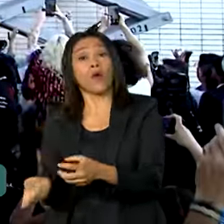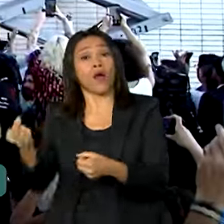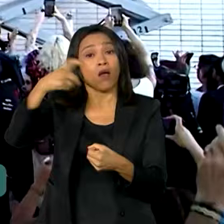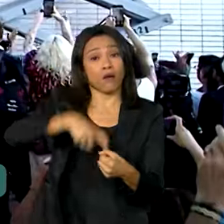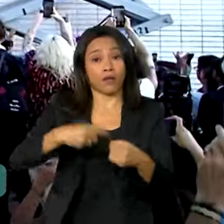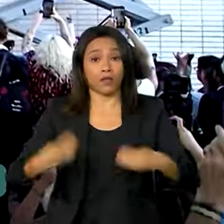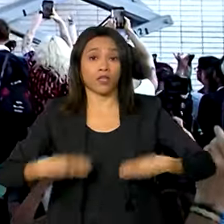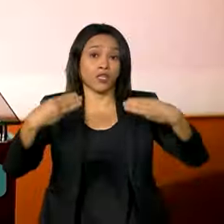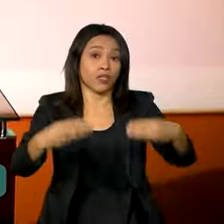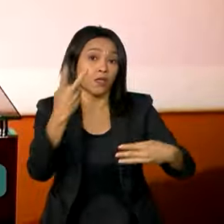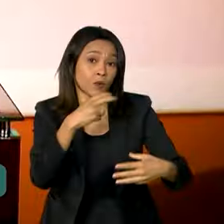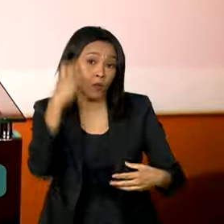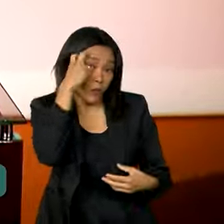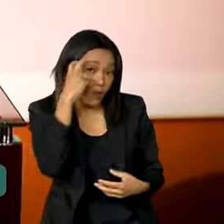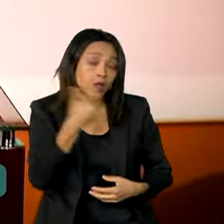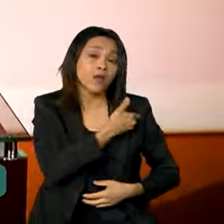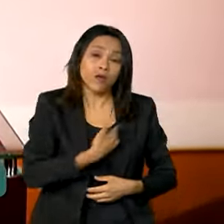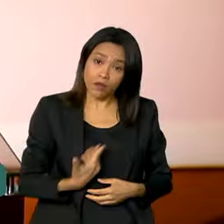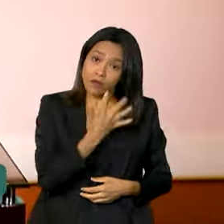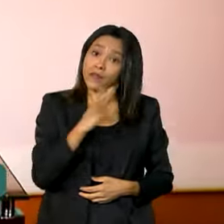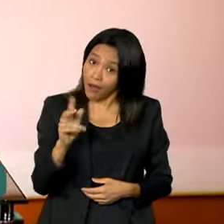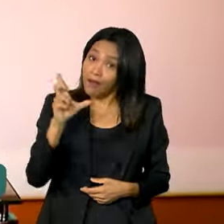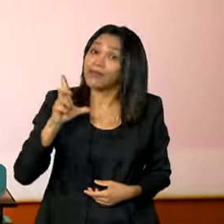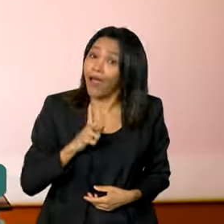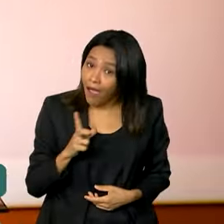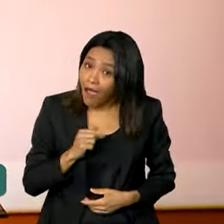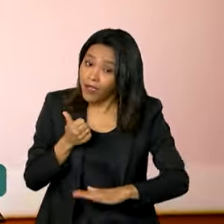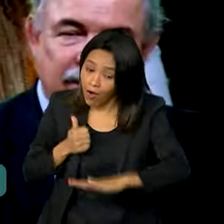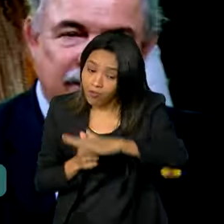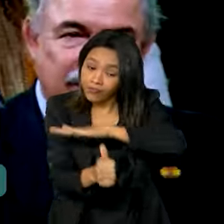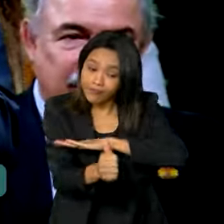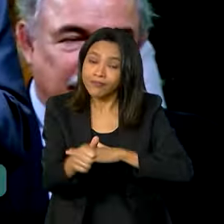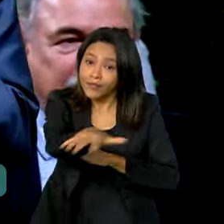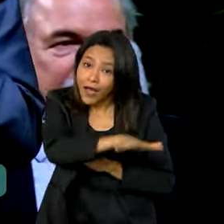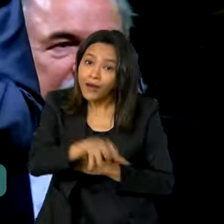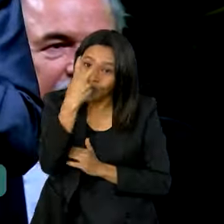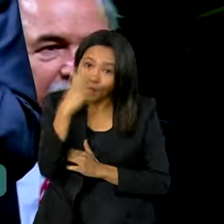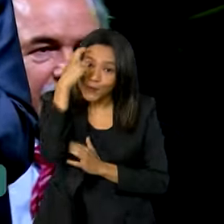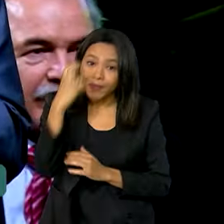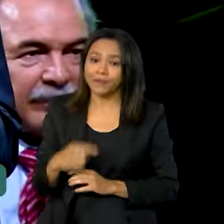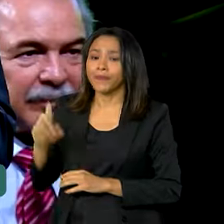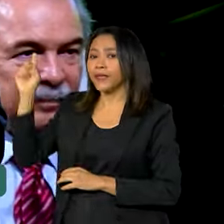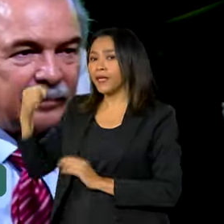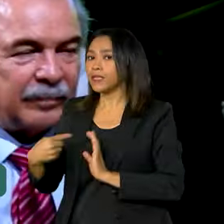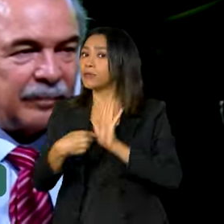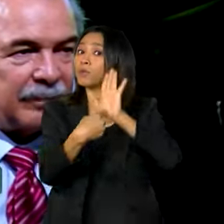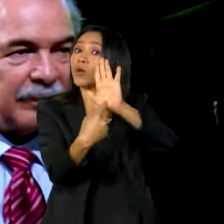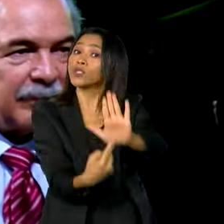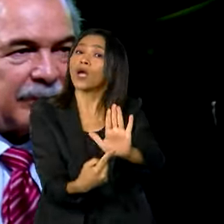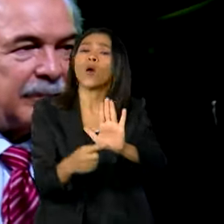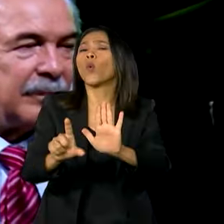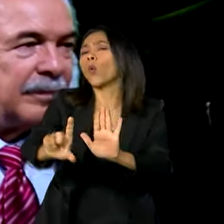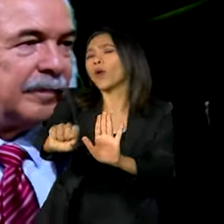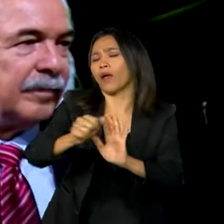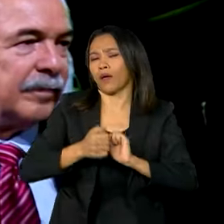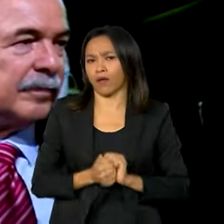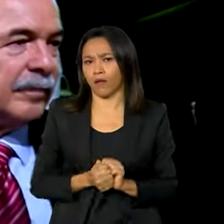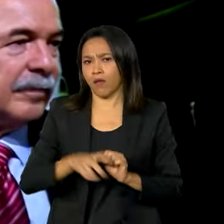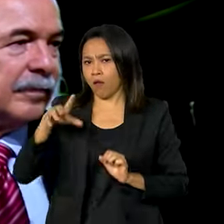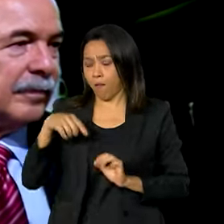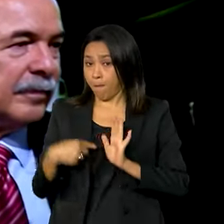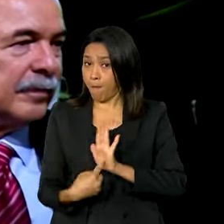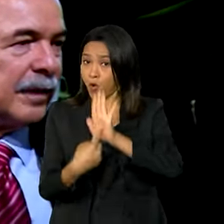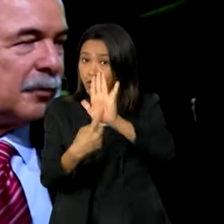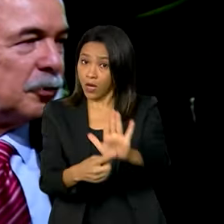Ministério da Cultura, o governo federal tem investido no setor. Para mostrar o quê? Para mostrar que a gente